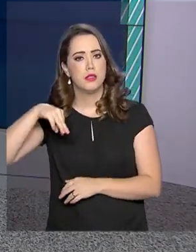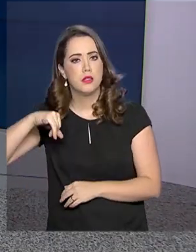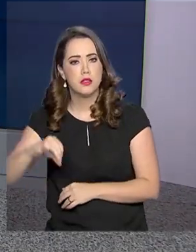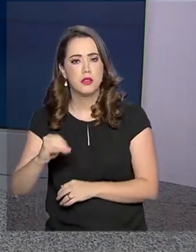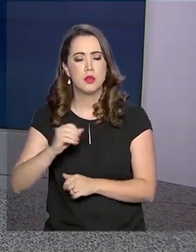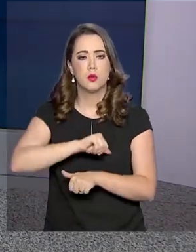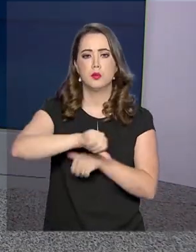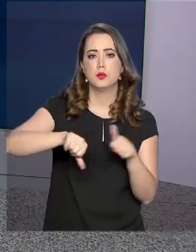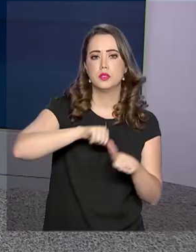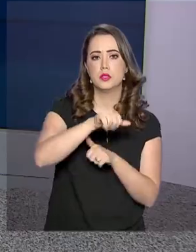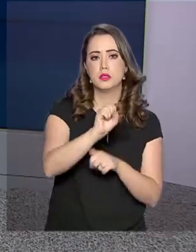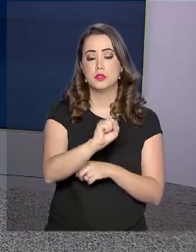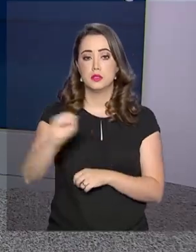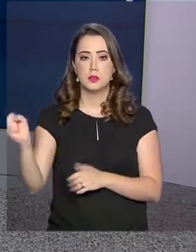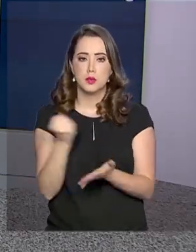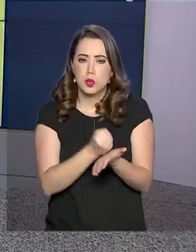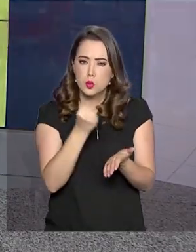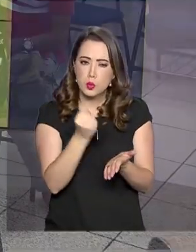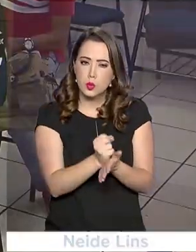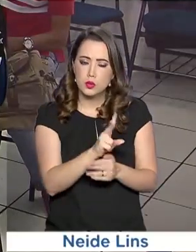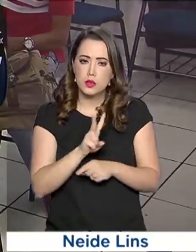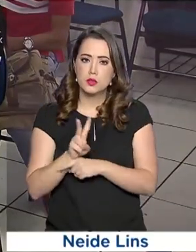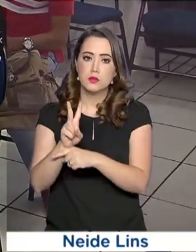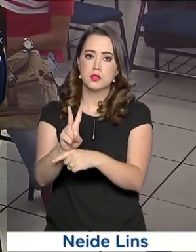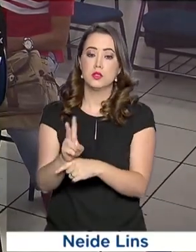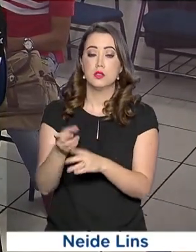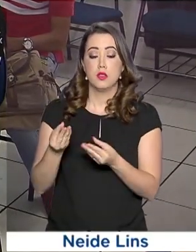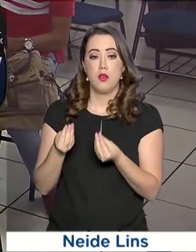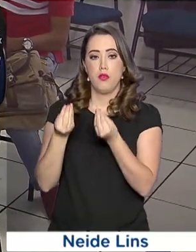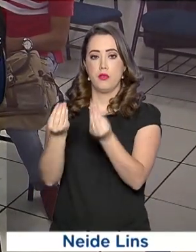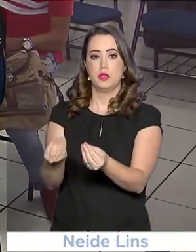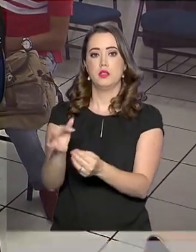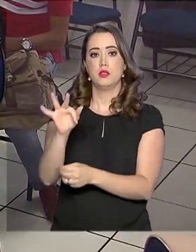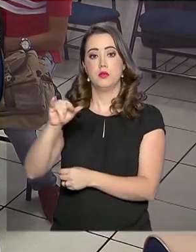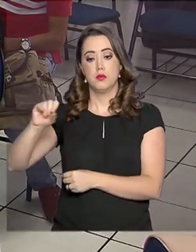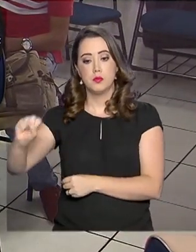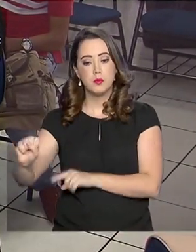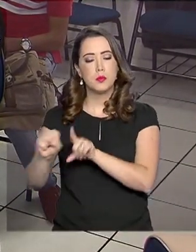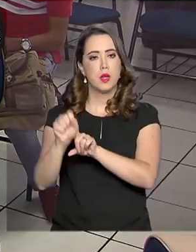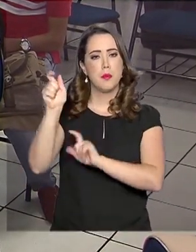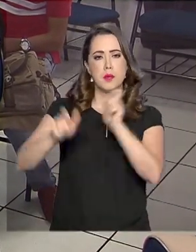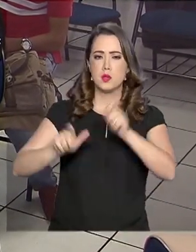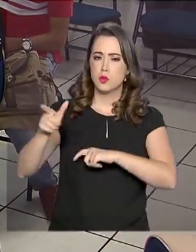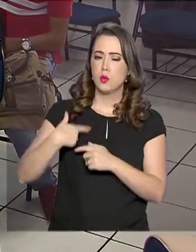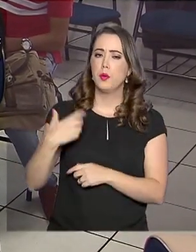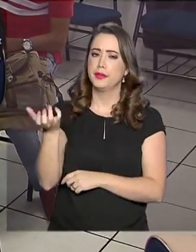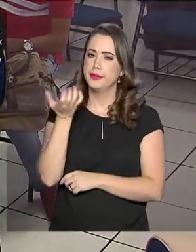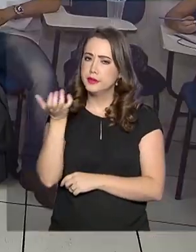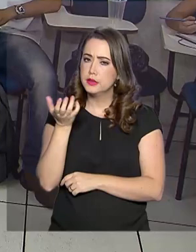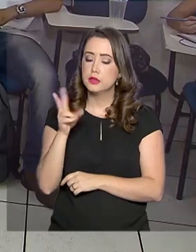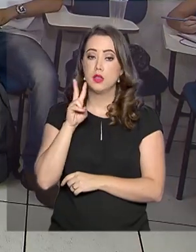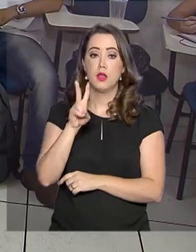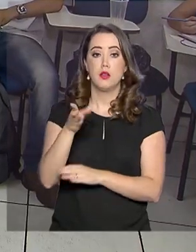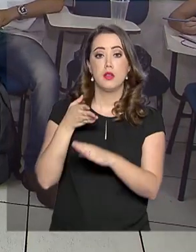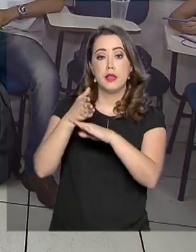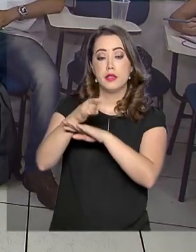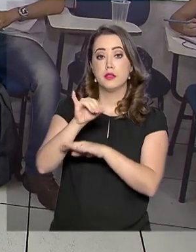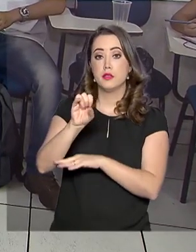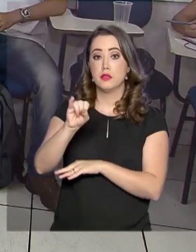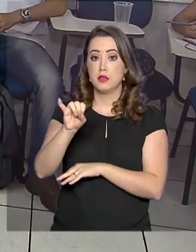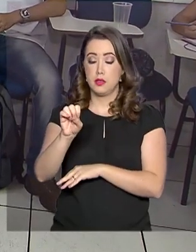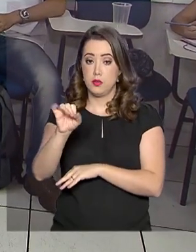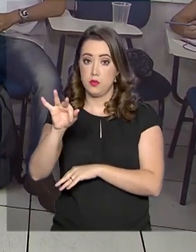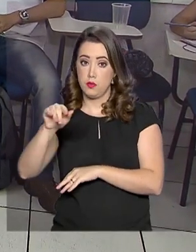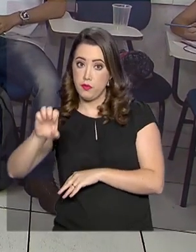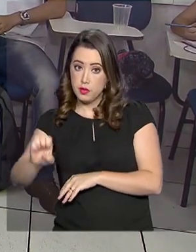para a renovação semestral dos contratos de financiamento concedidos pelo FIES. O aluno que tiver interesse deve acessar o CIS-FIES.